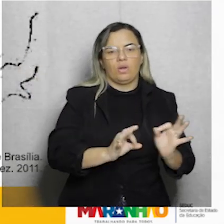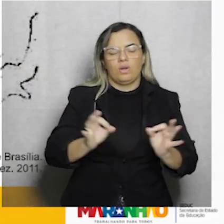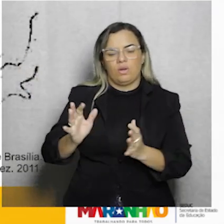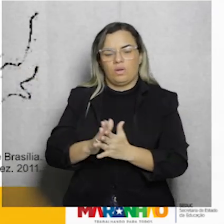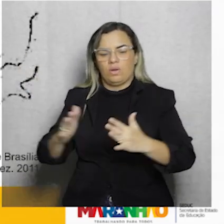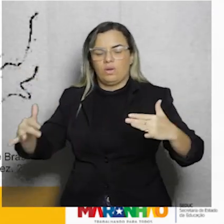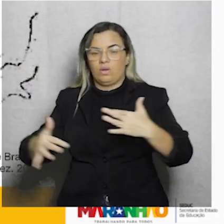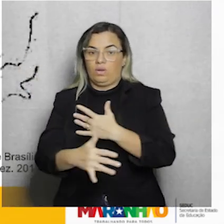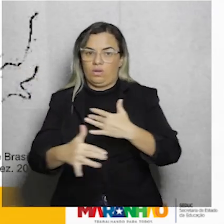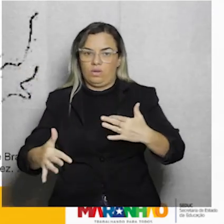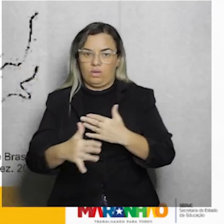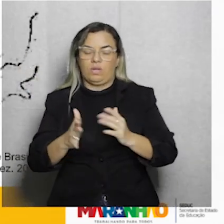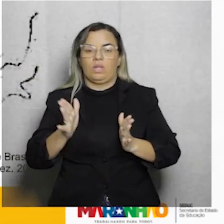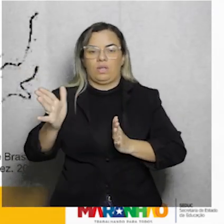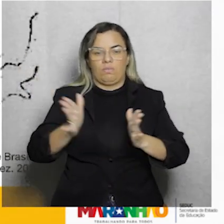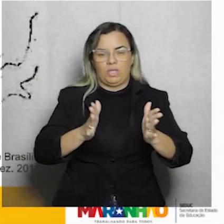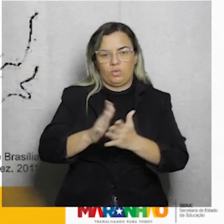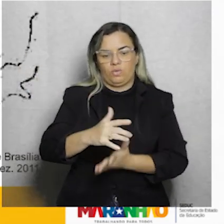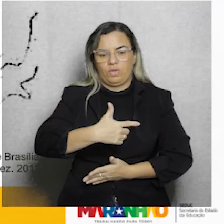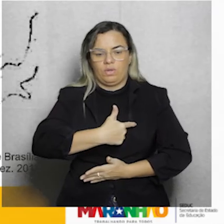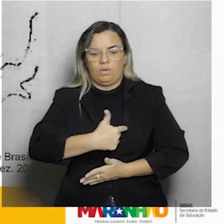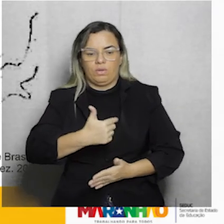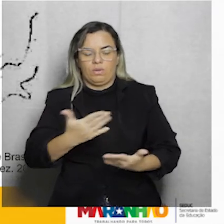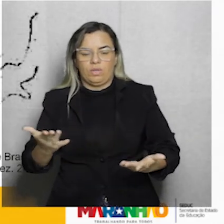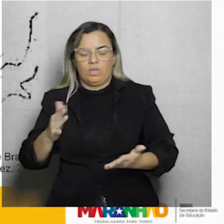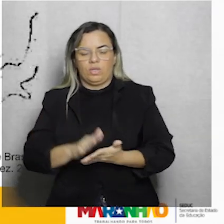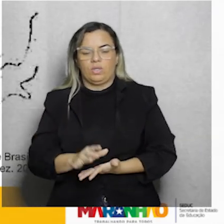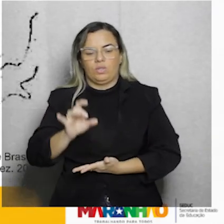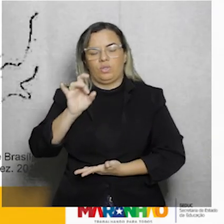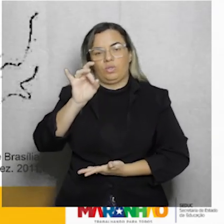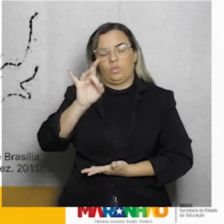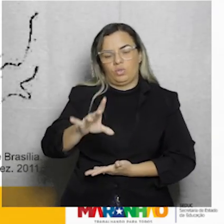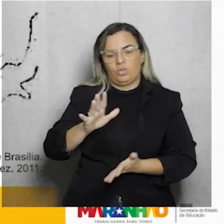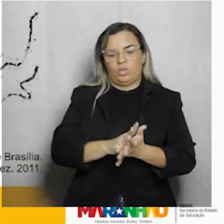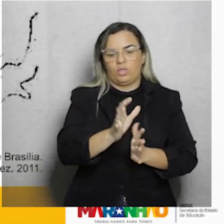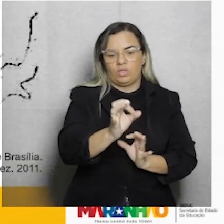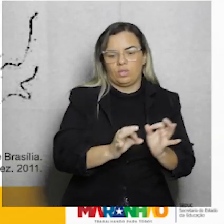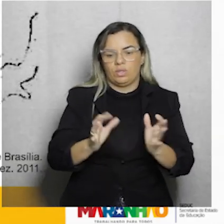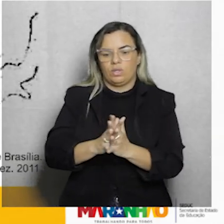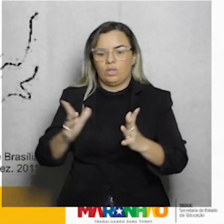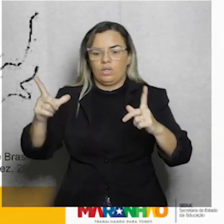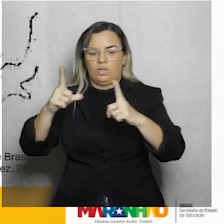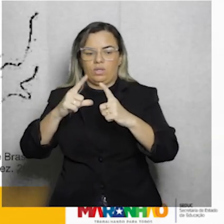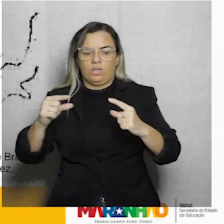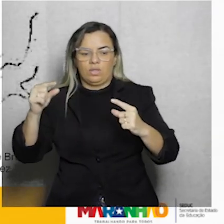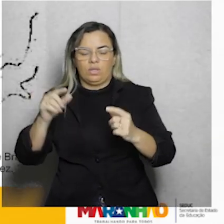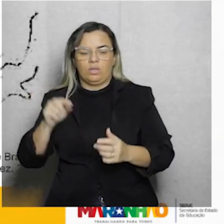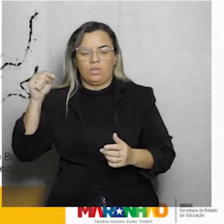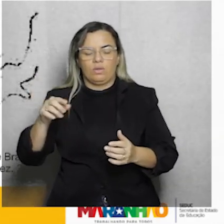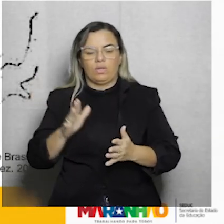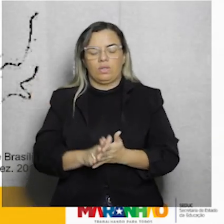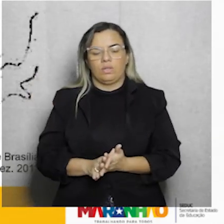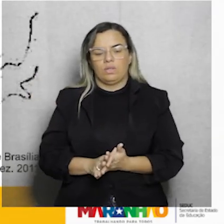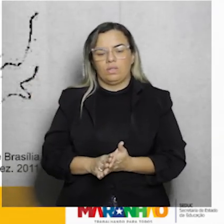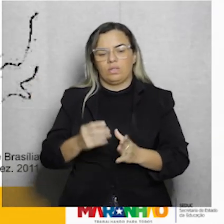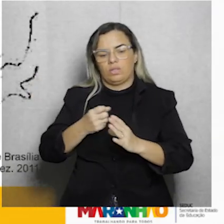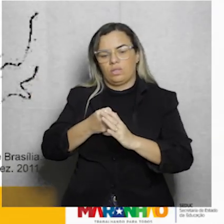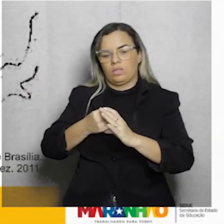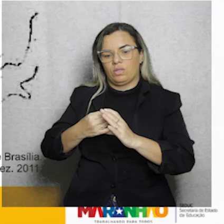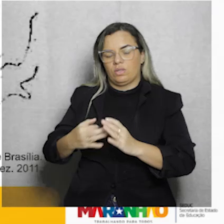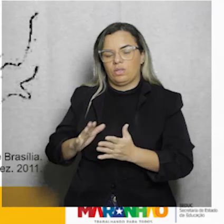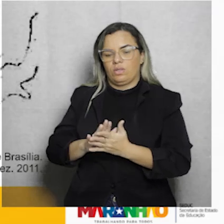Pelo menos é que se vê ali na era Vargas. Só que o planejamento de Brasília, ela encaixa-se nesse quadro,